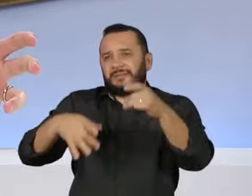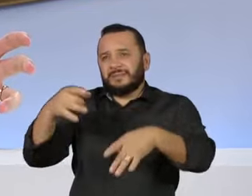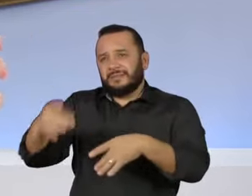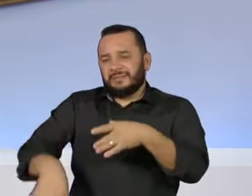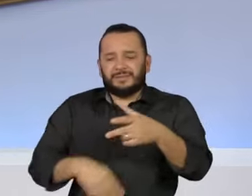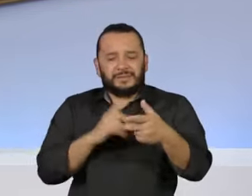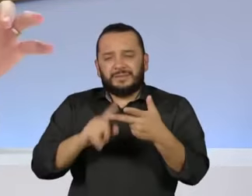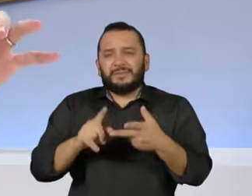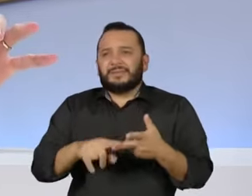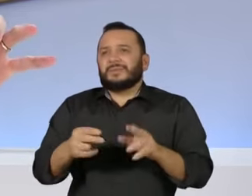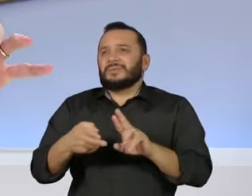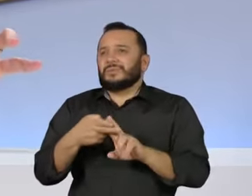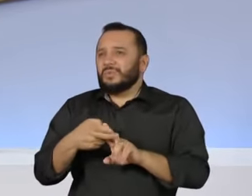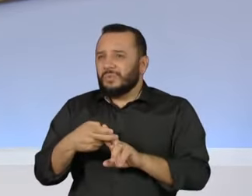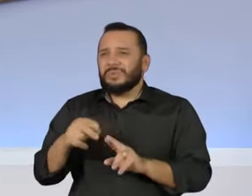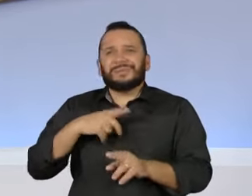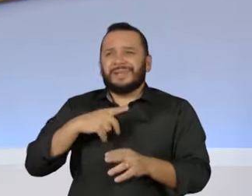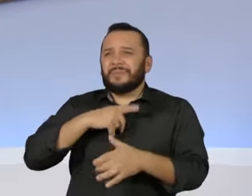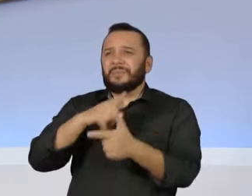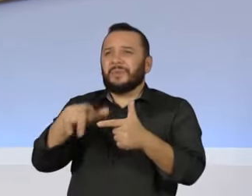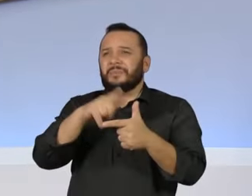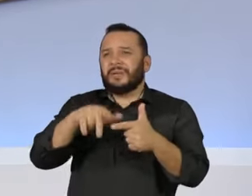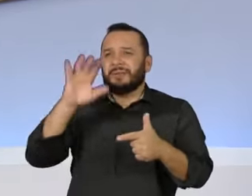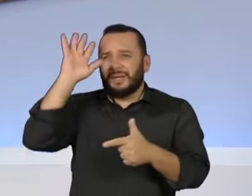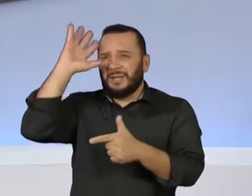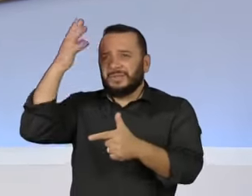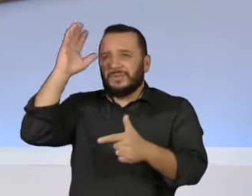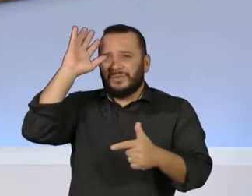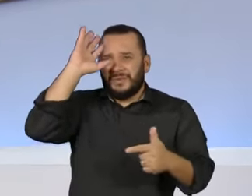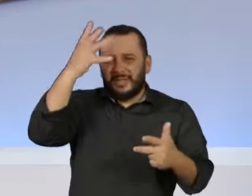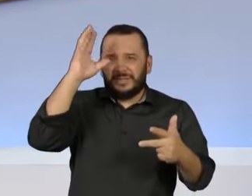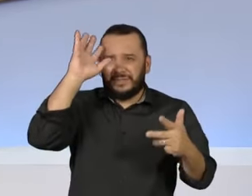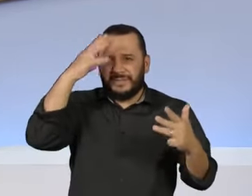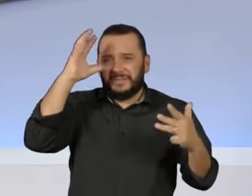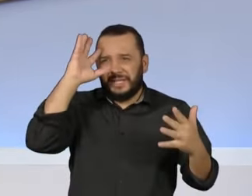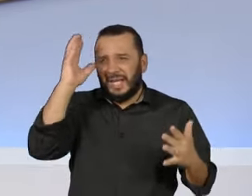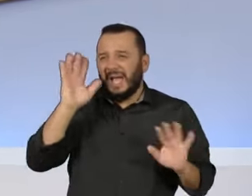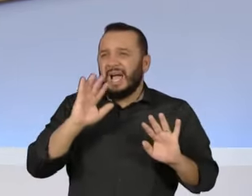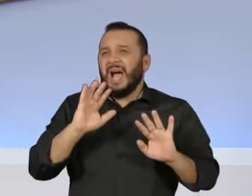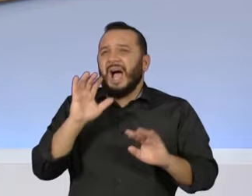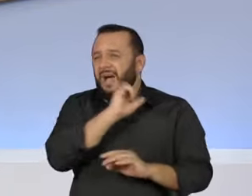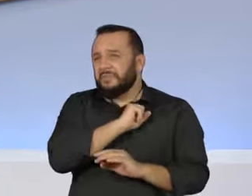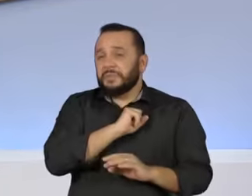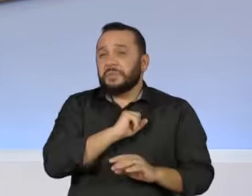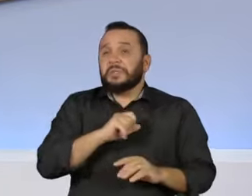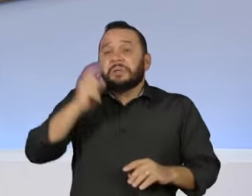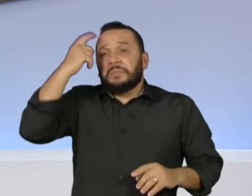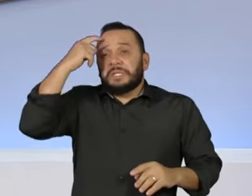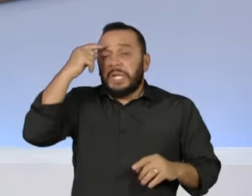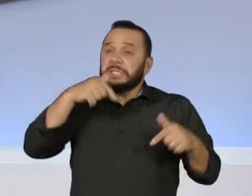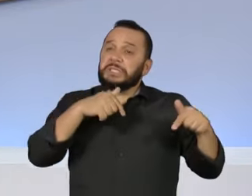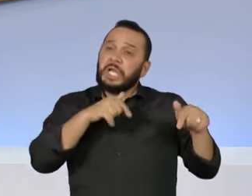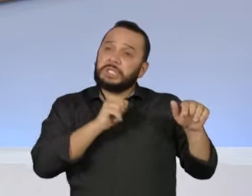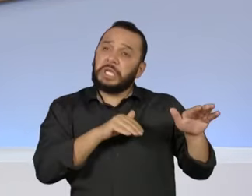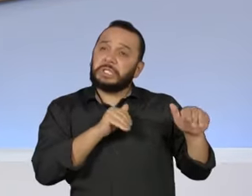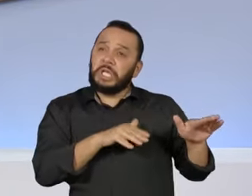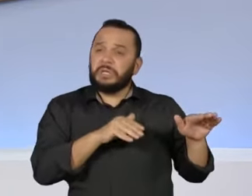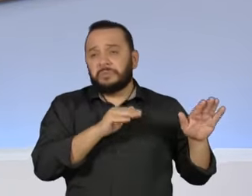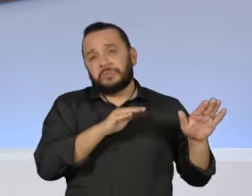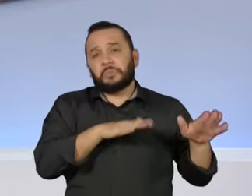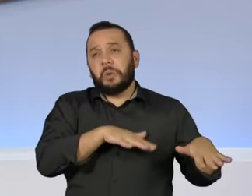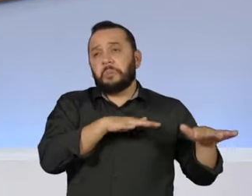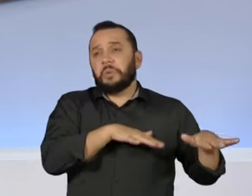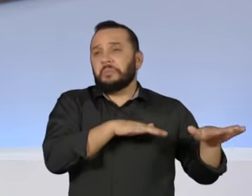públicas que ninguém está falando porque está preocupado em botar soldado para ficar passeando em Copacabana no 7 de setembro. Que